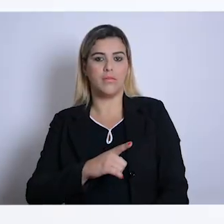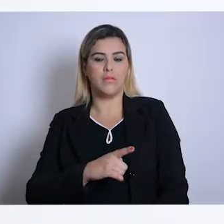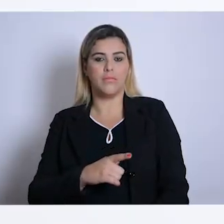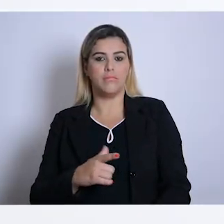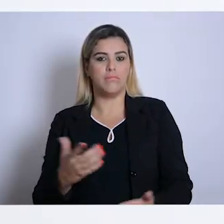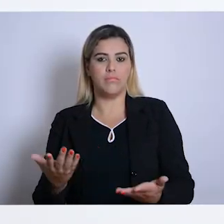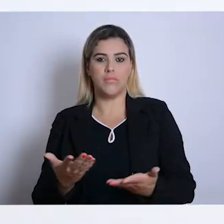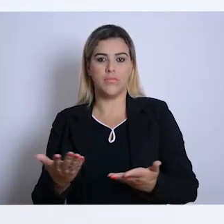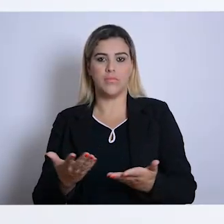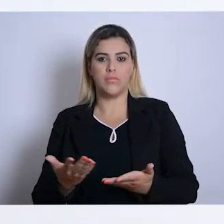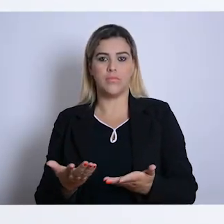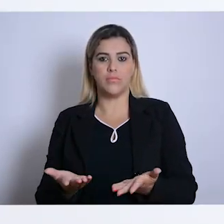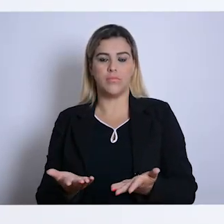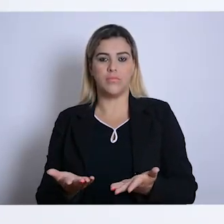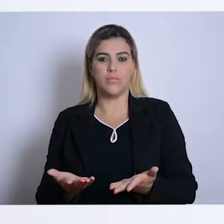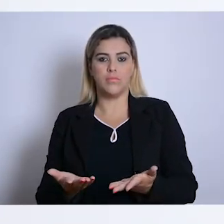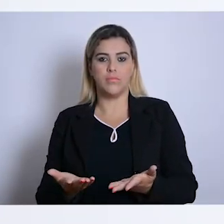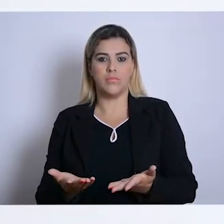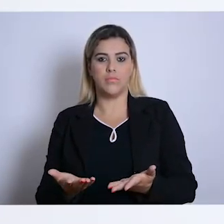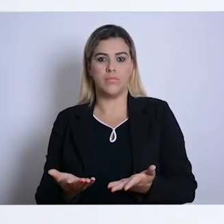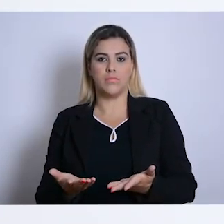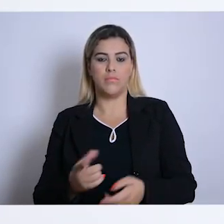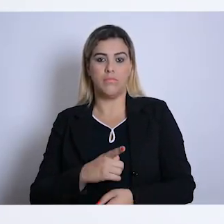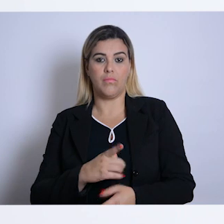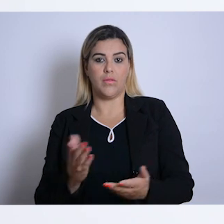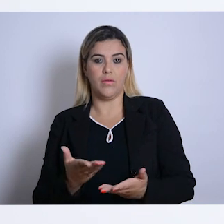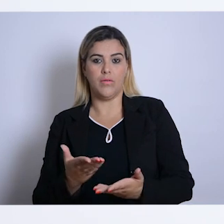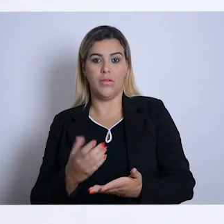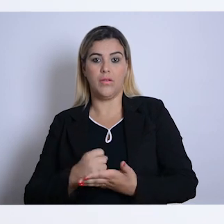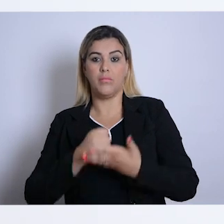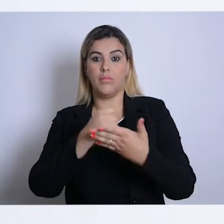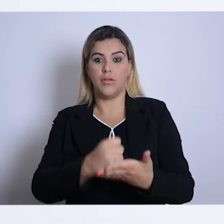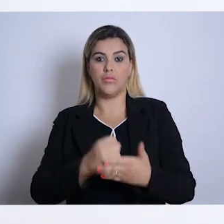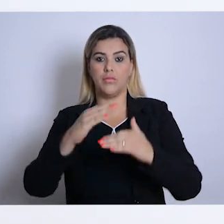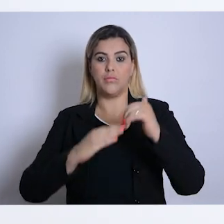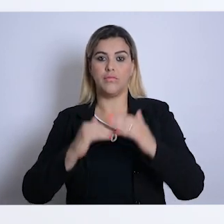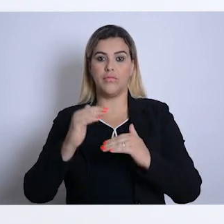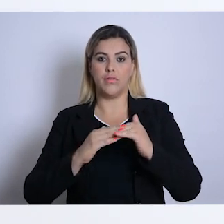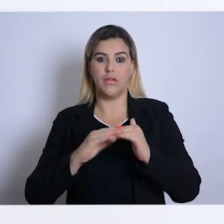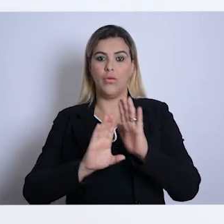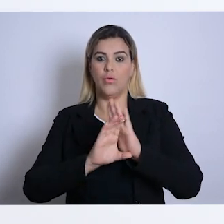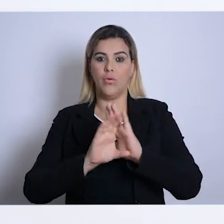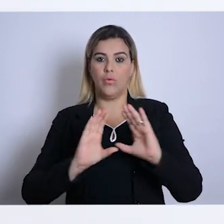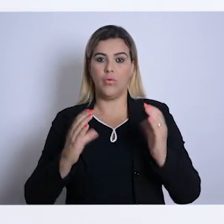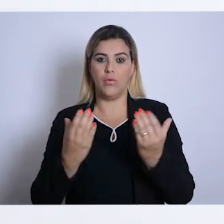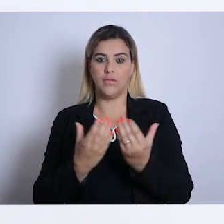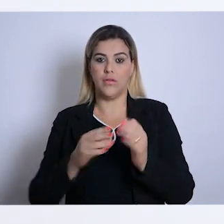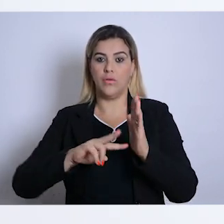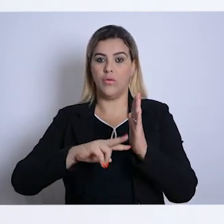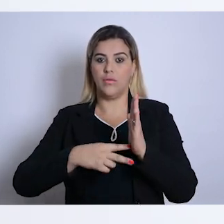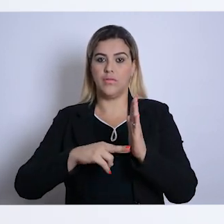Temos hoje, em benefício dos profissionais, o